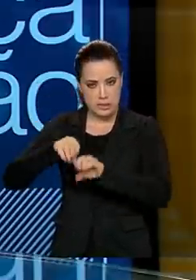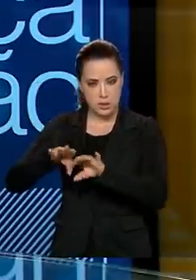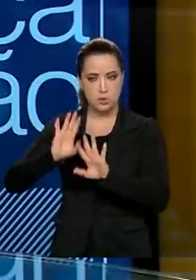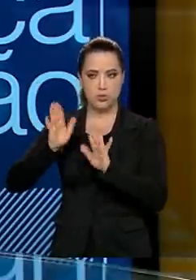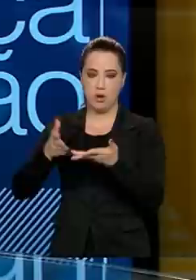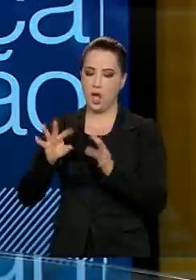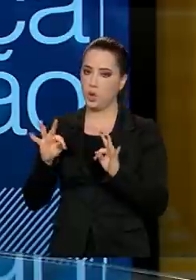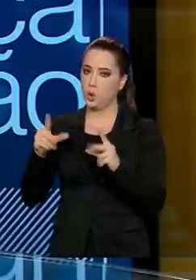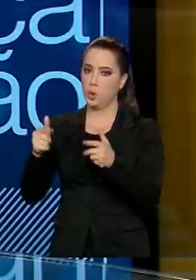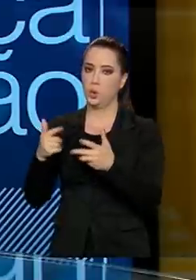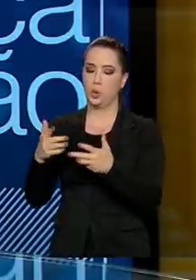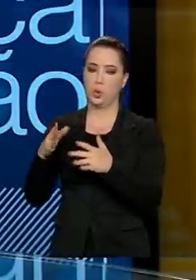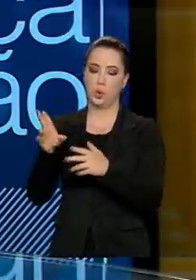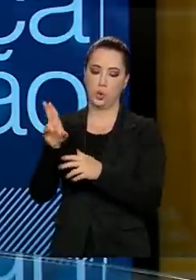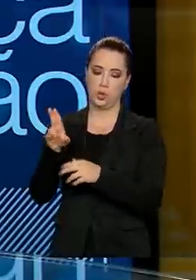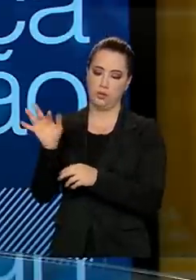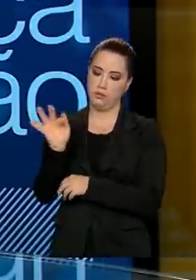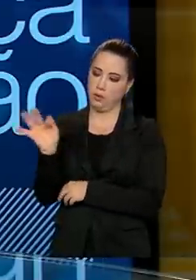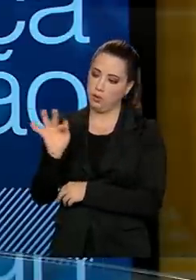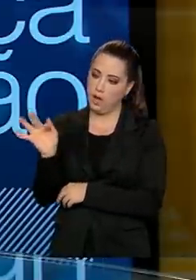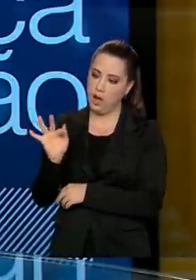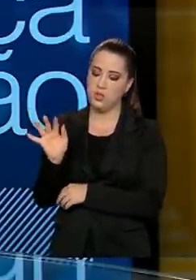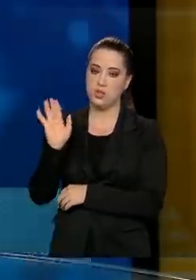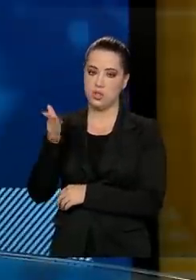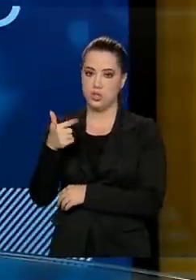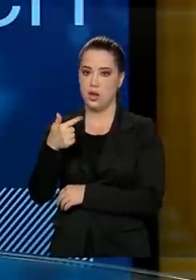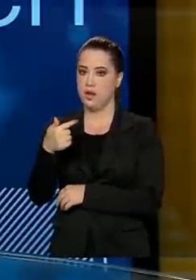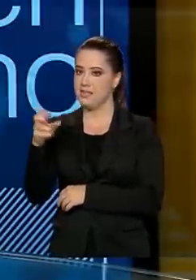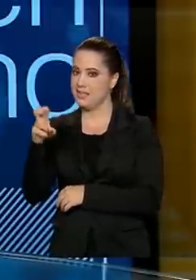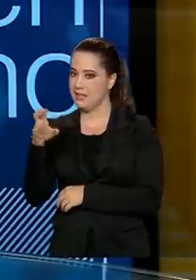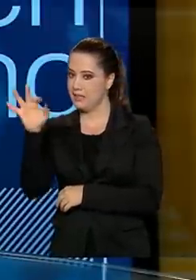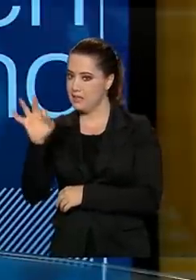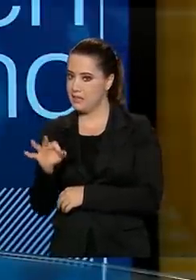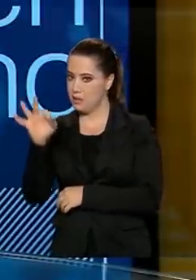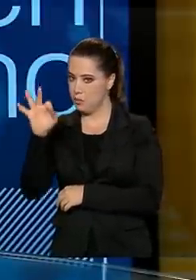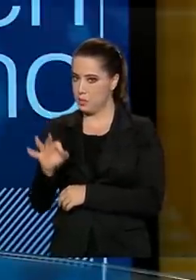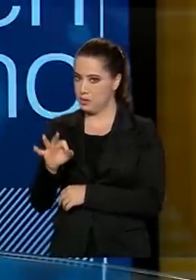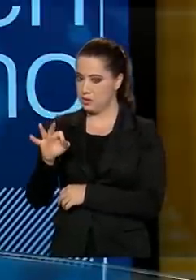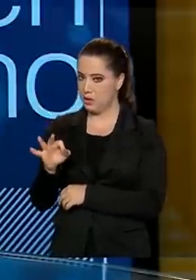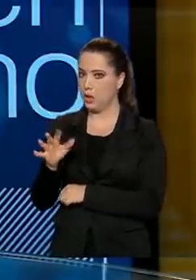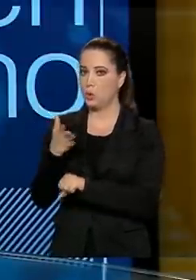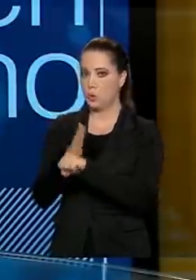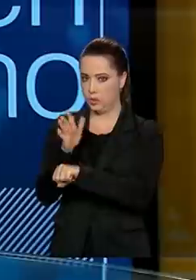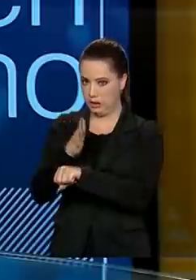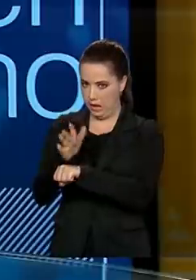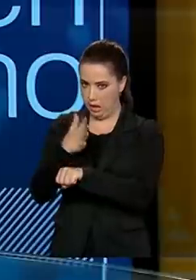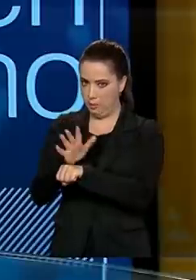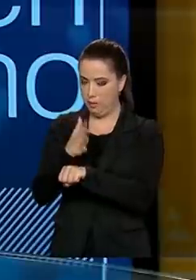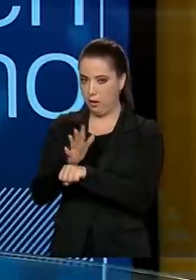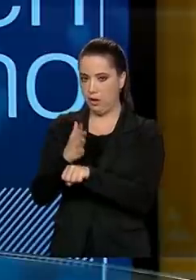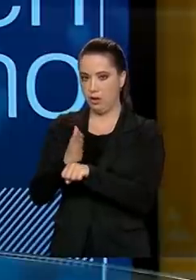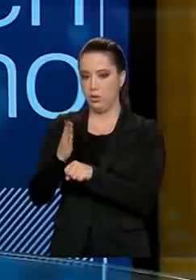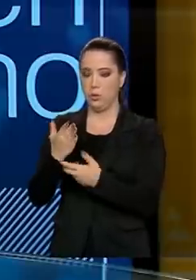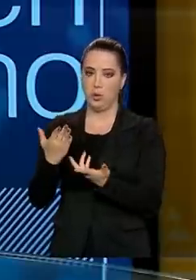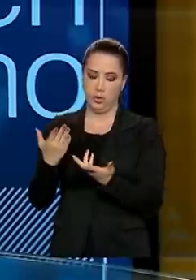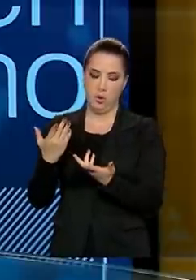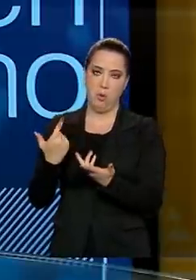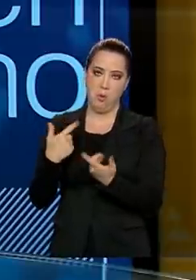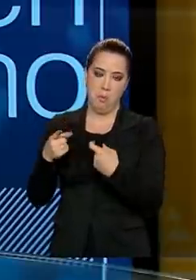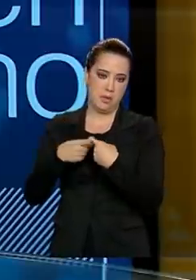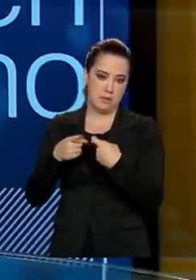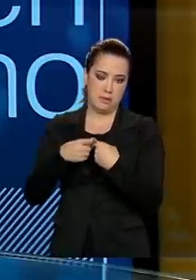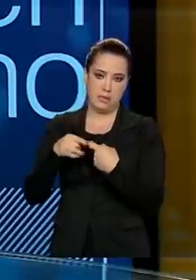haviam cumprido, no mínimo, 75% da parte prática. Ou seja, do internato para a medicina ou do estágio curricular